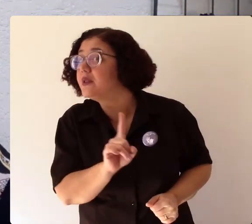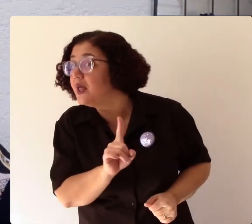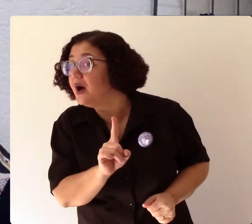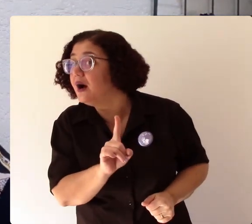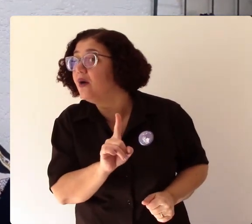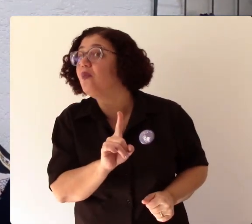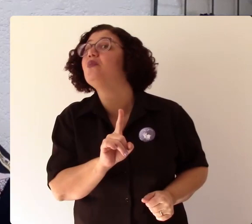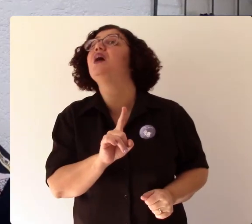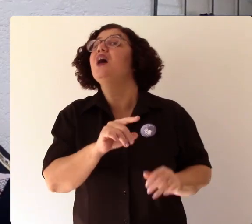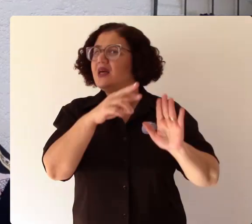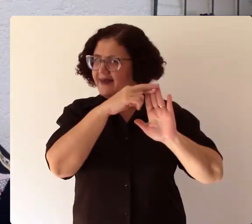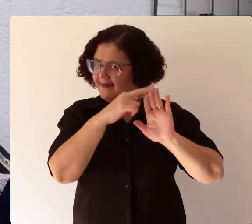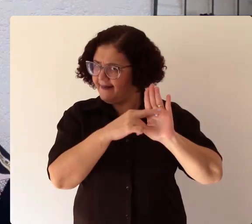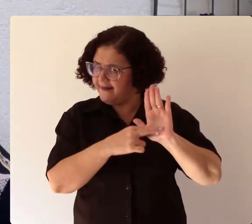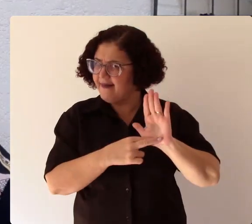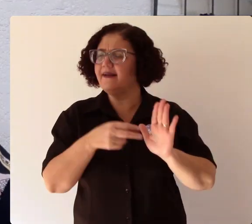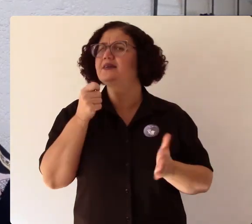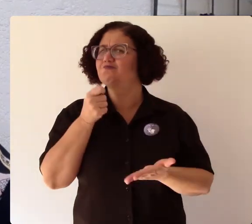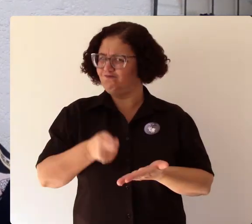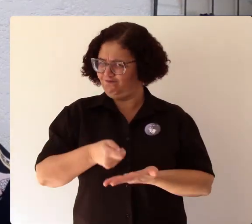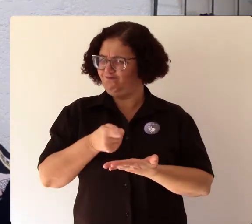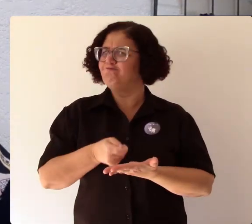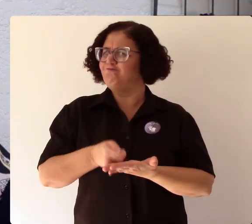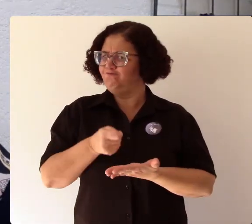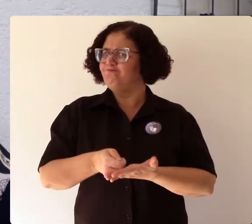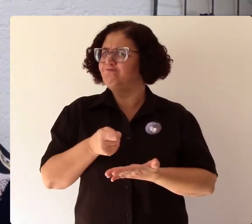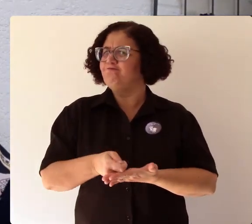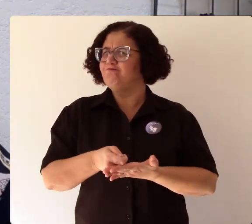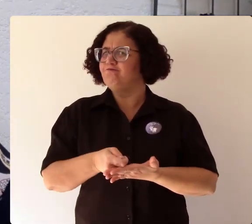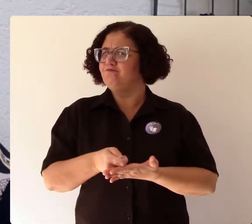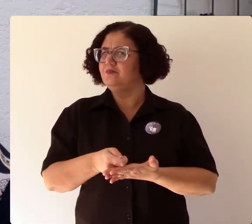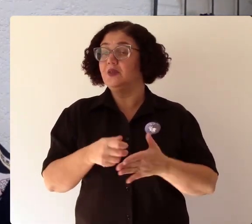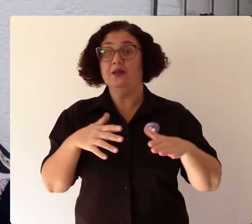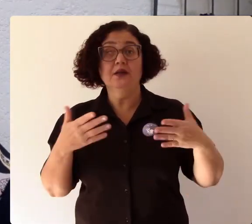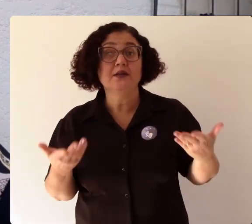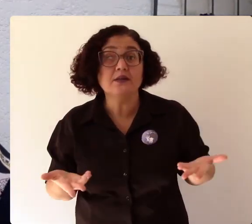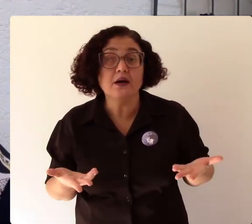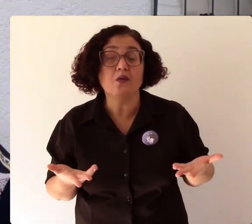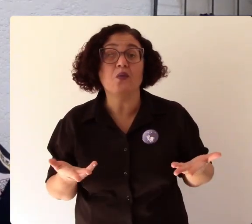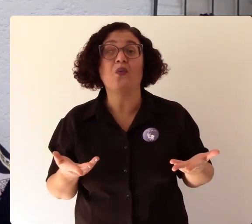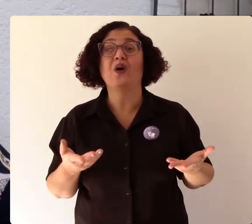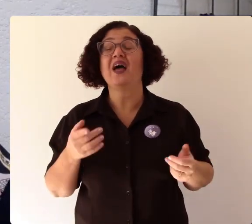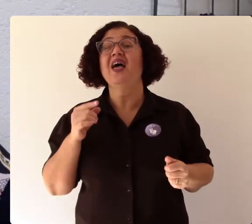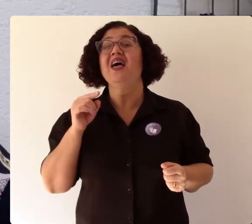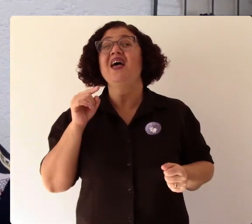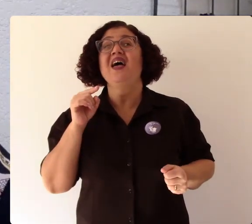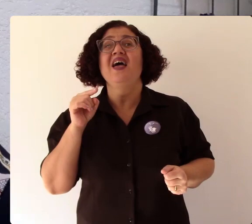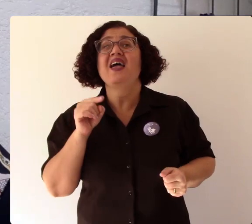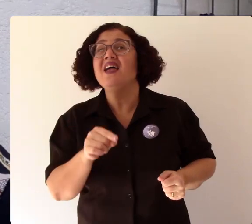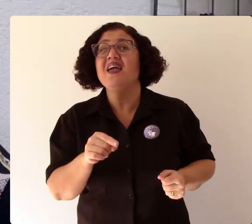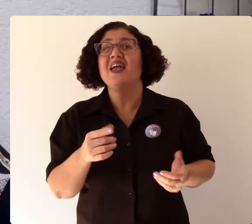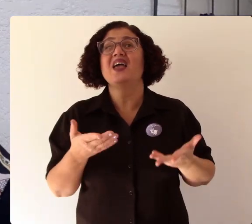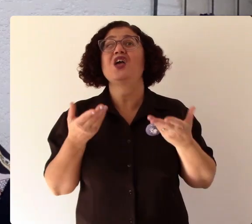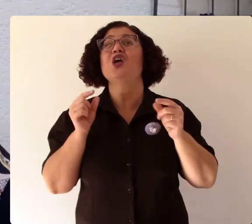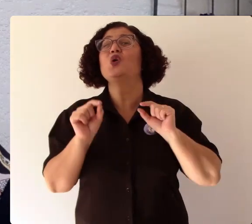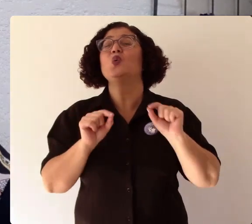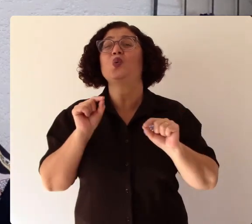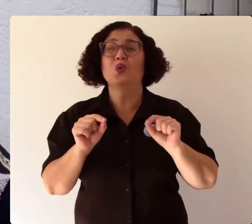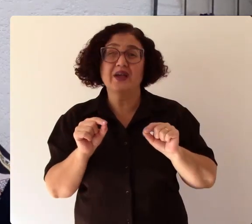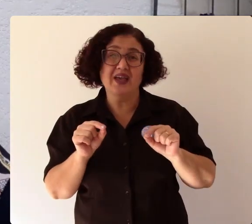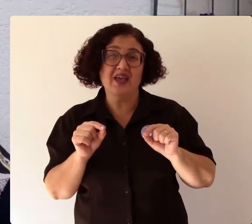naquele dia ou não quer, destituído de todos esses mínimos